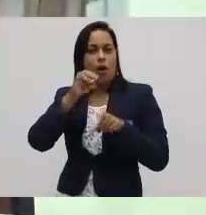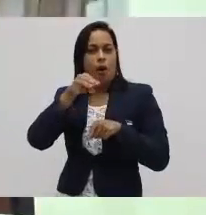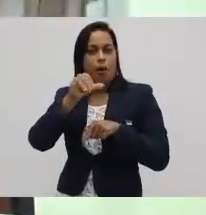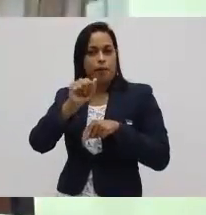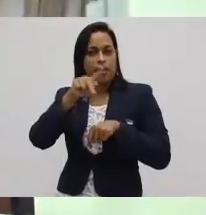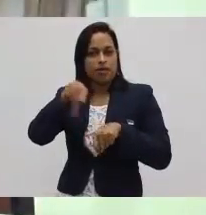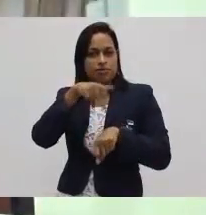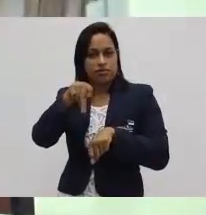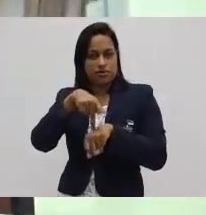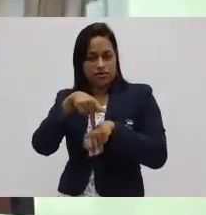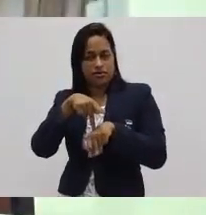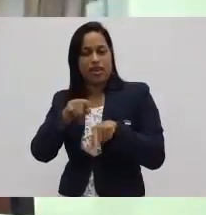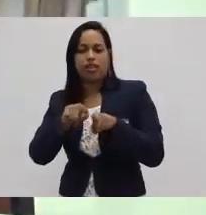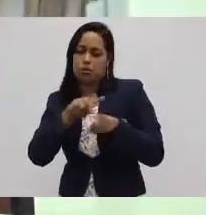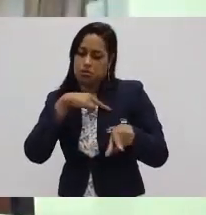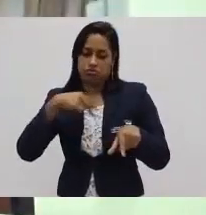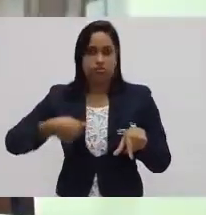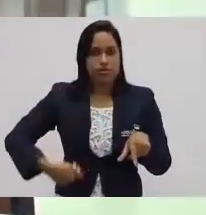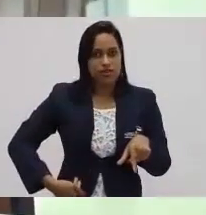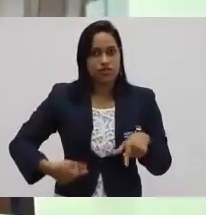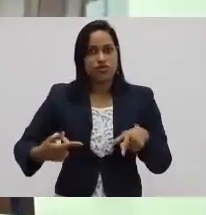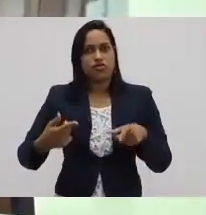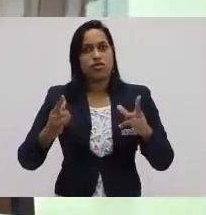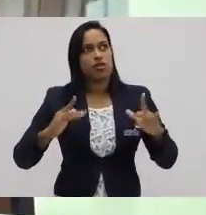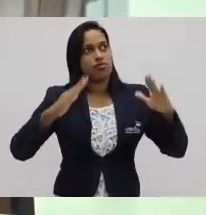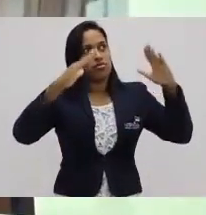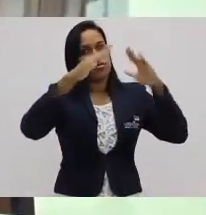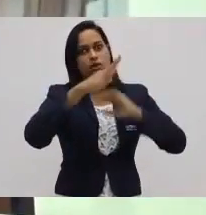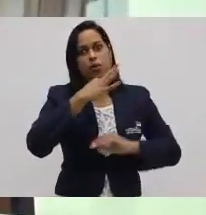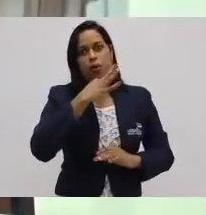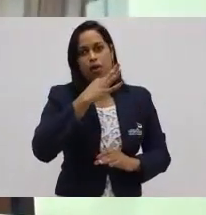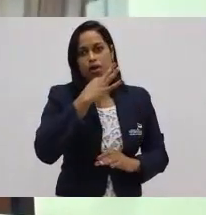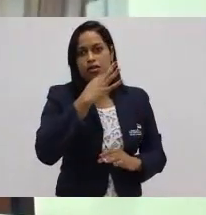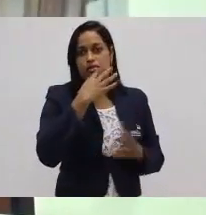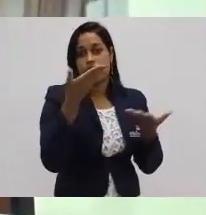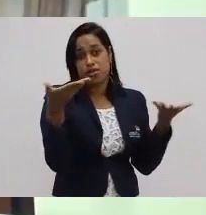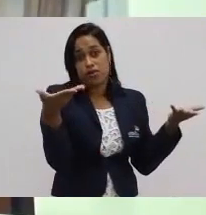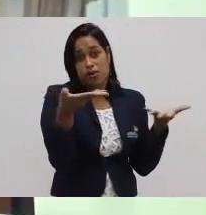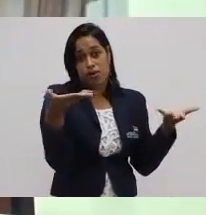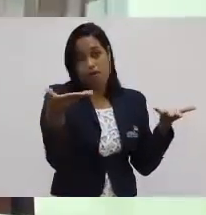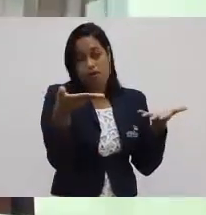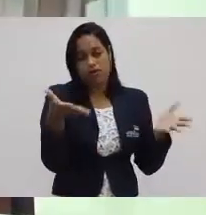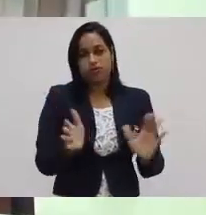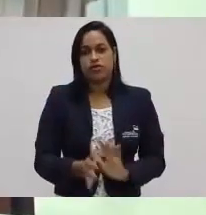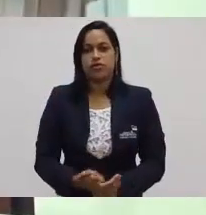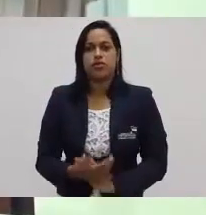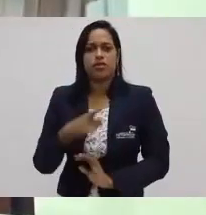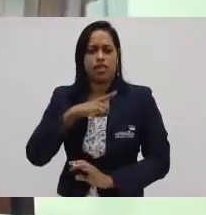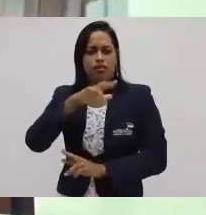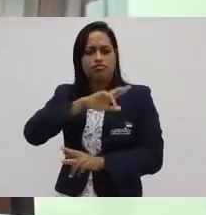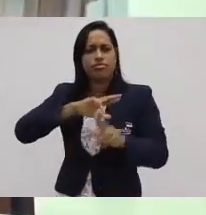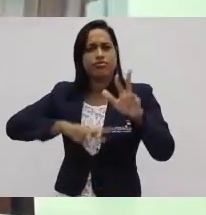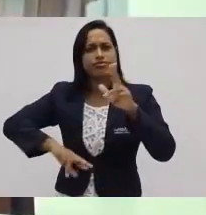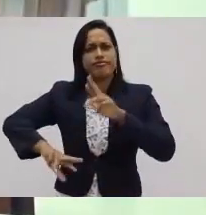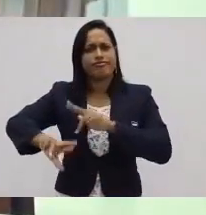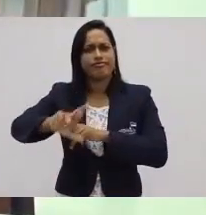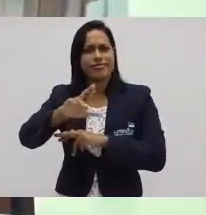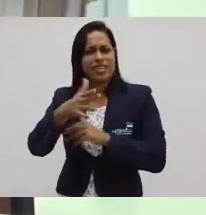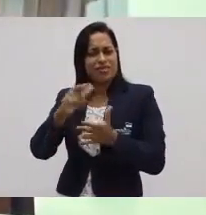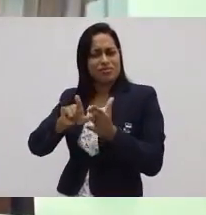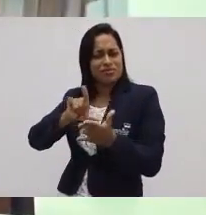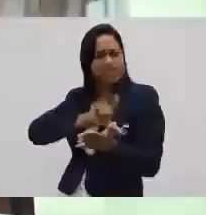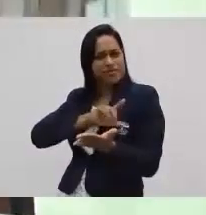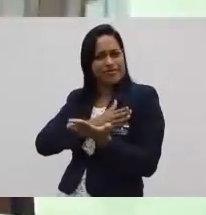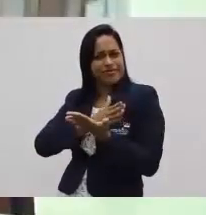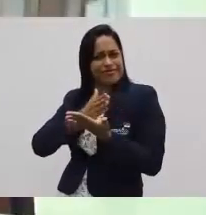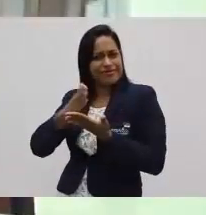O próprio exemplo da muralha da China, que também é um monumento bastante visitado hoje, famosíssimo. E que existe desde essa época da produção